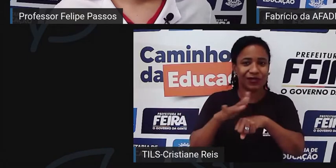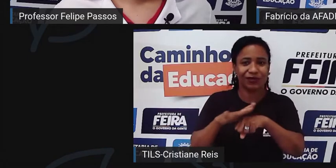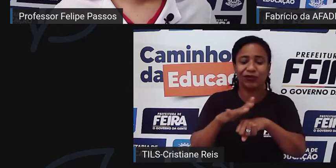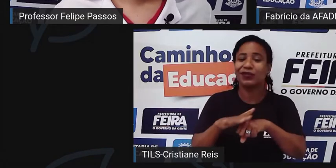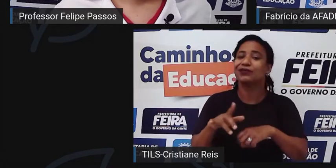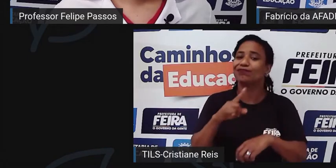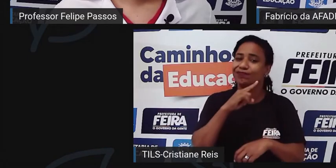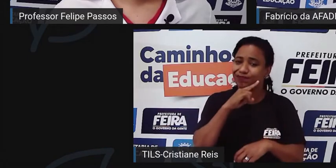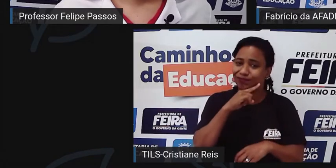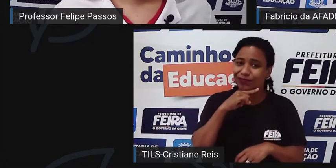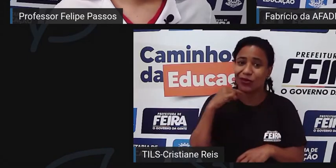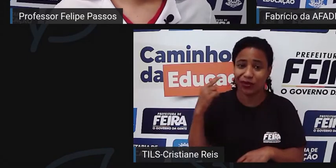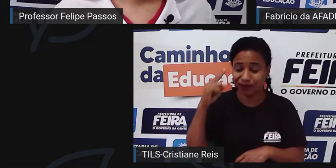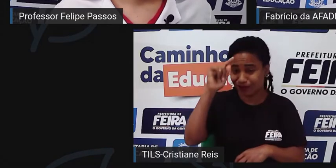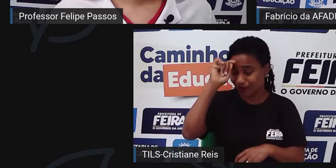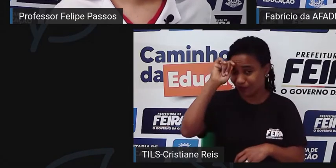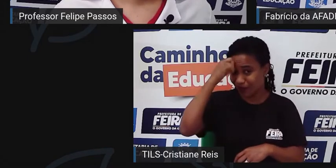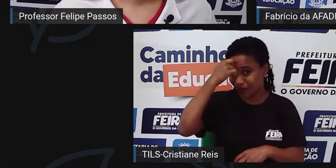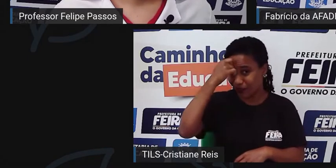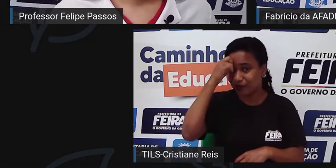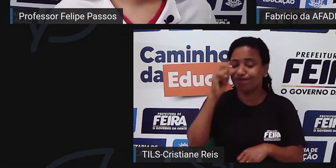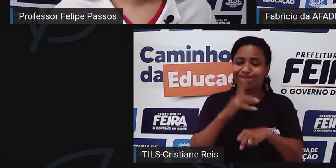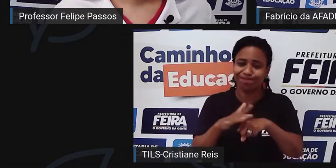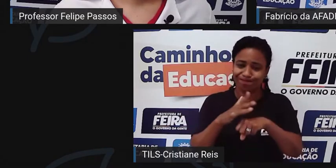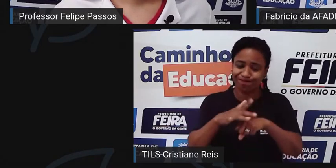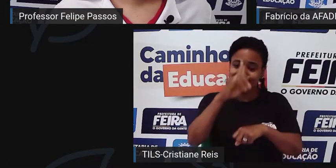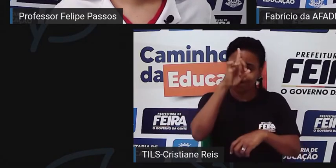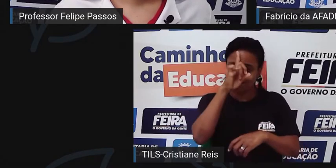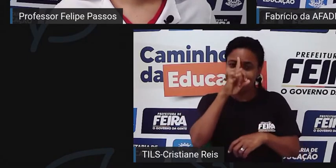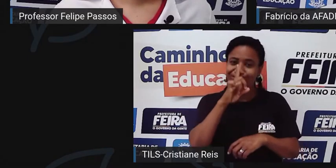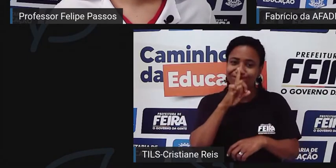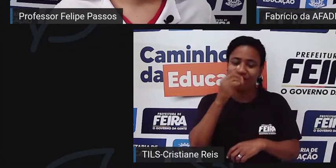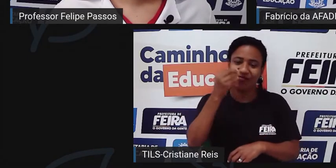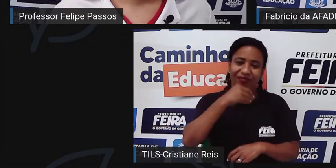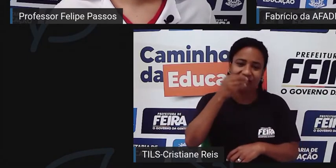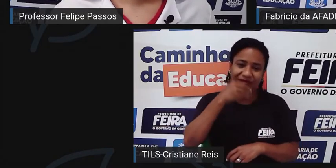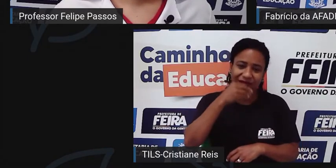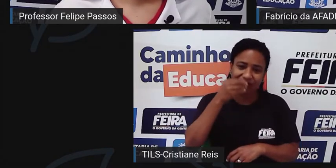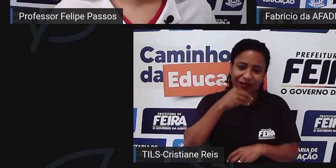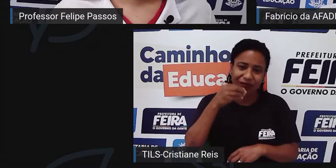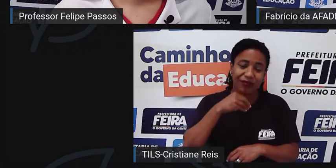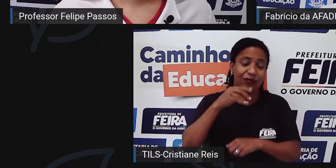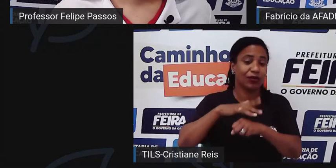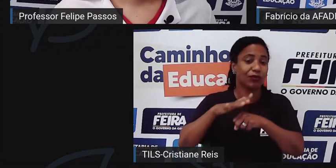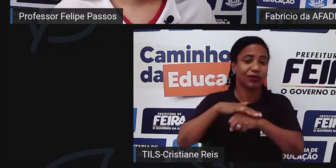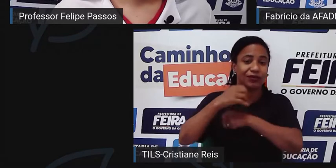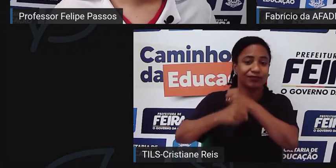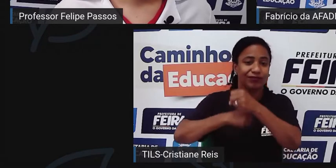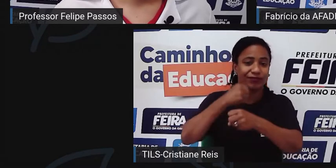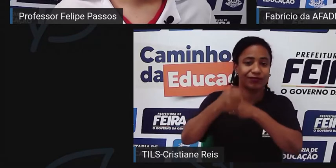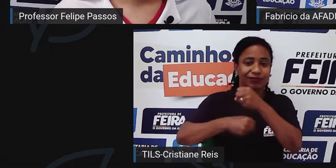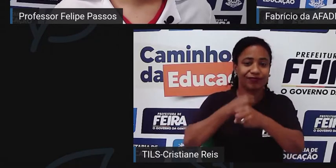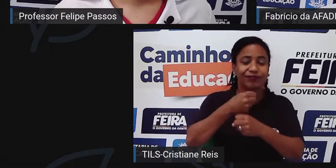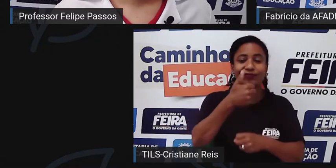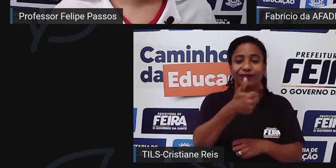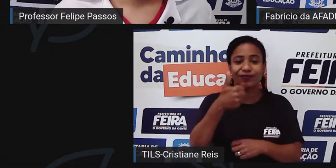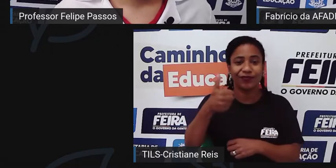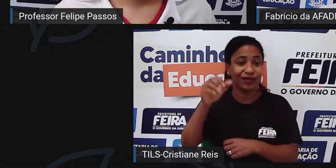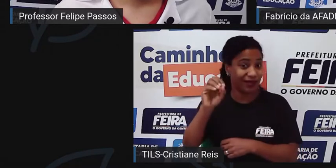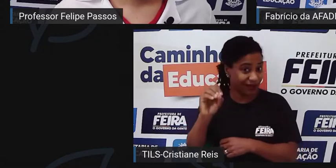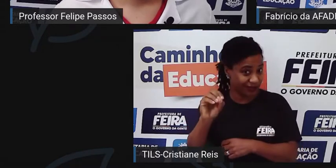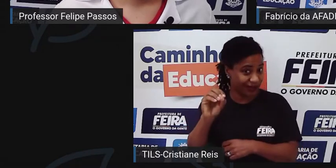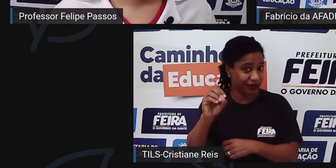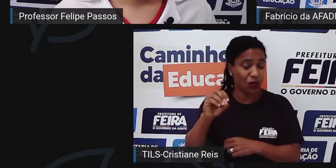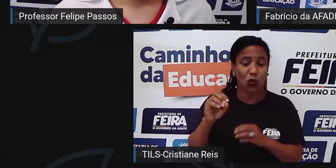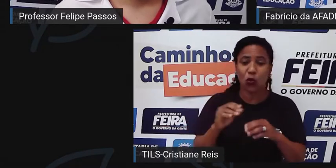população negra. É uma doença que tem 110 anos de existência. Não tem cura, tem tratamento.